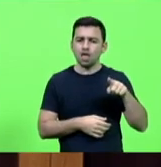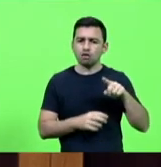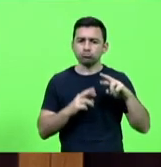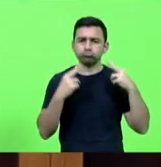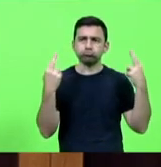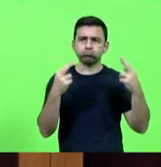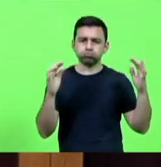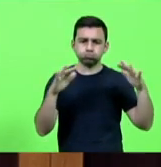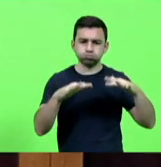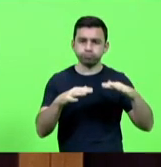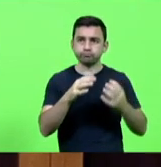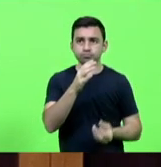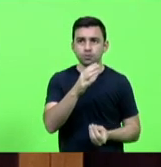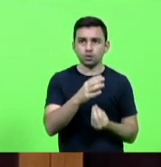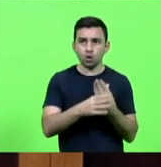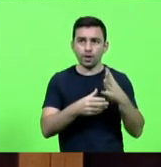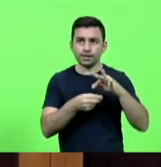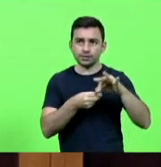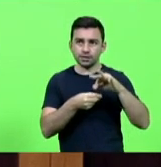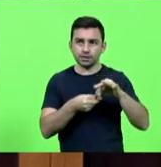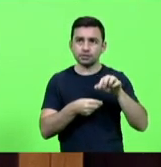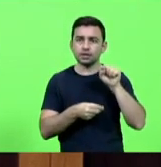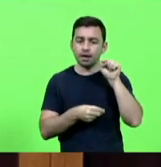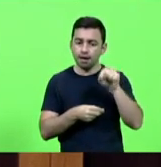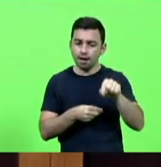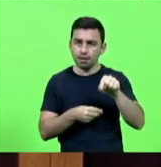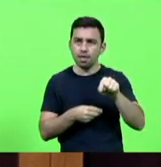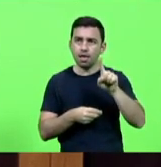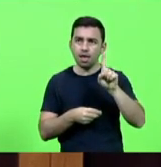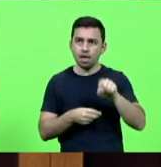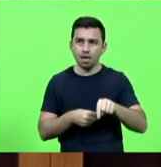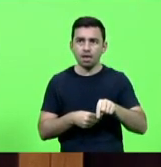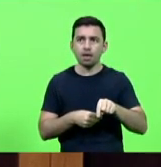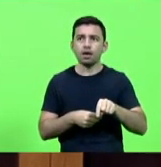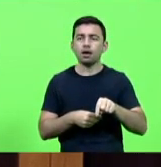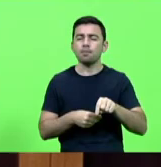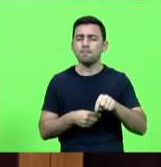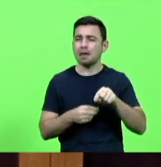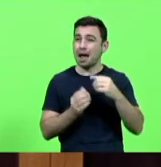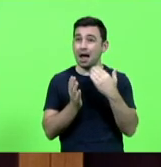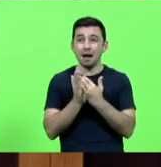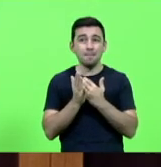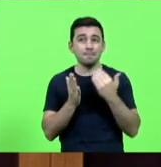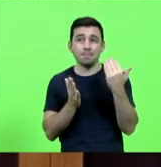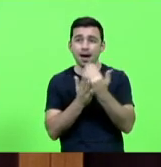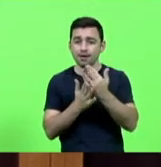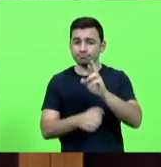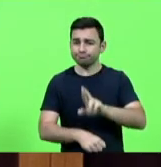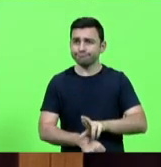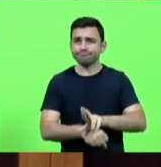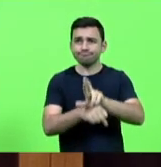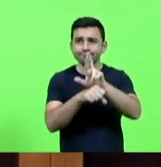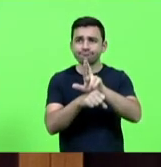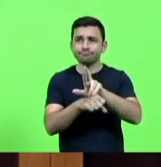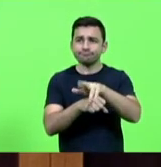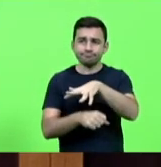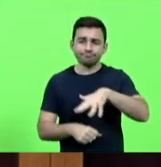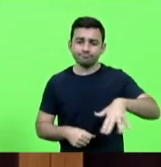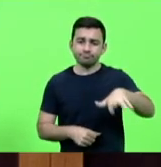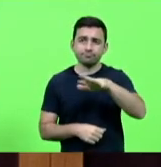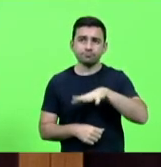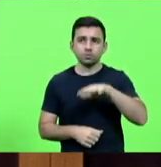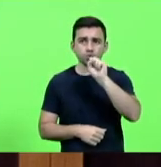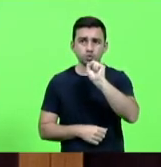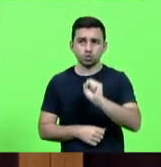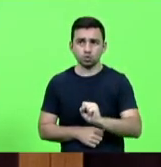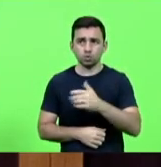e fundou uma entidade que se tornou uma das instituições mais representativas da região sul do